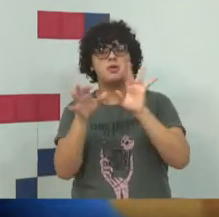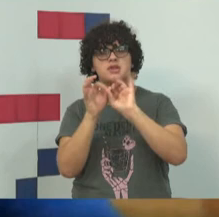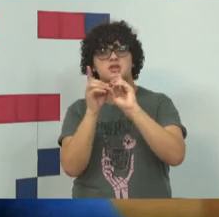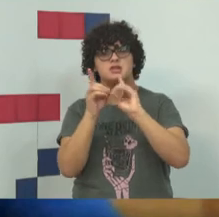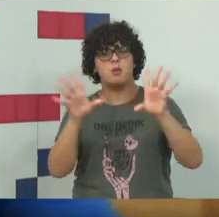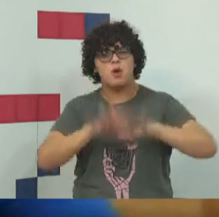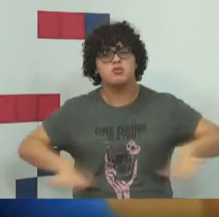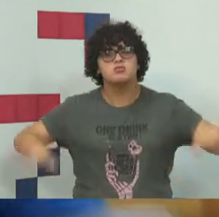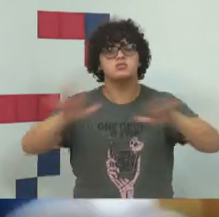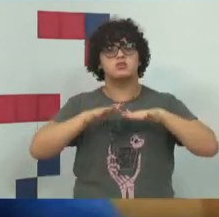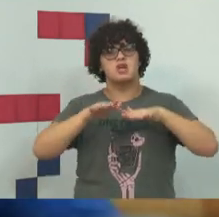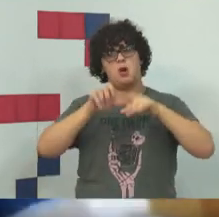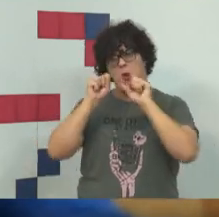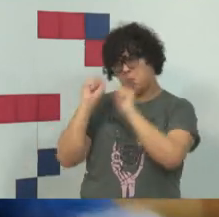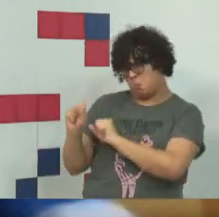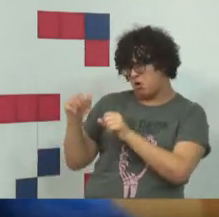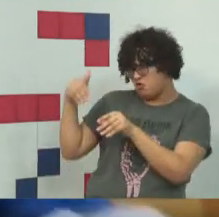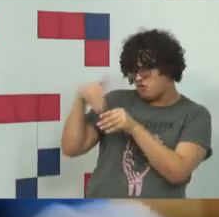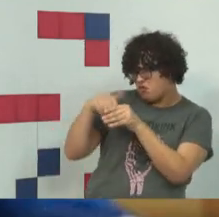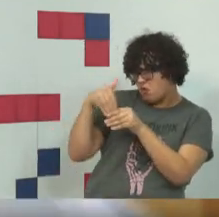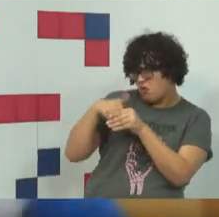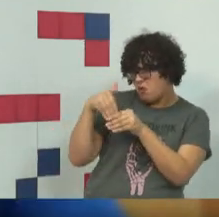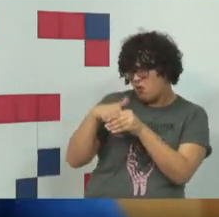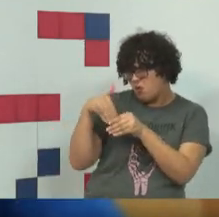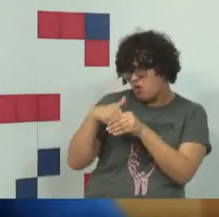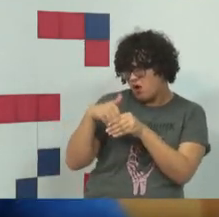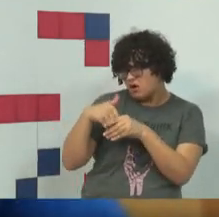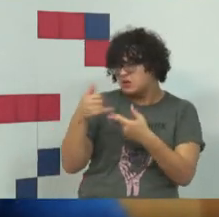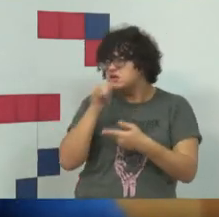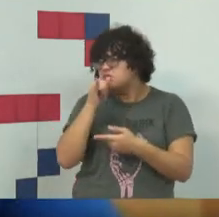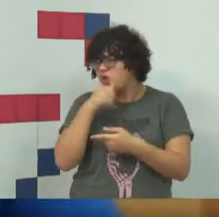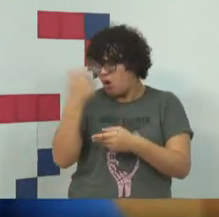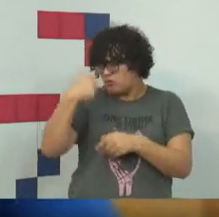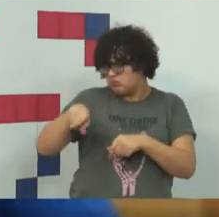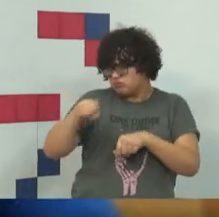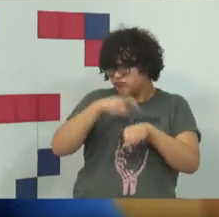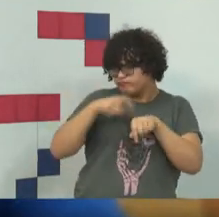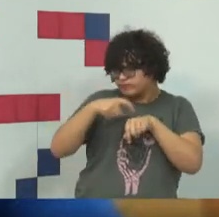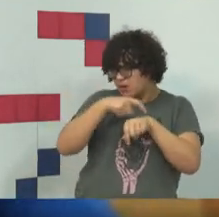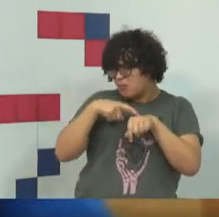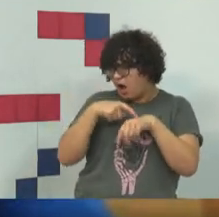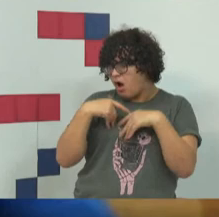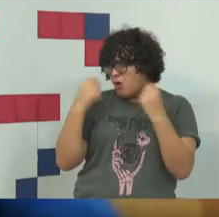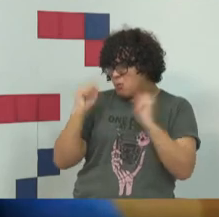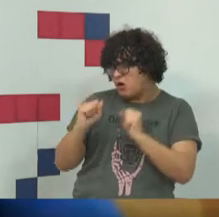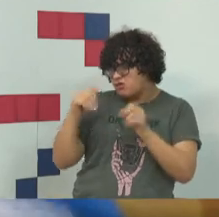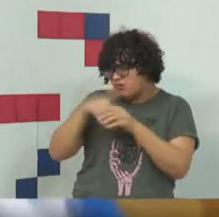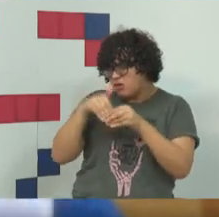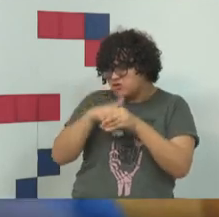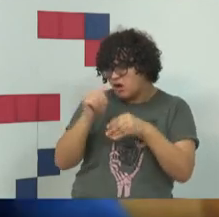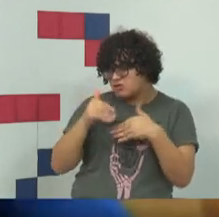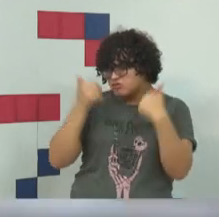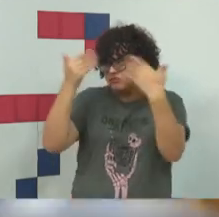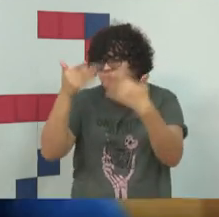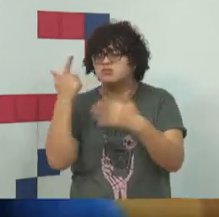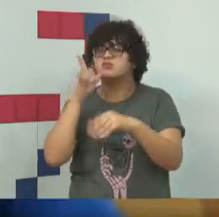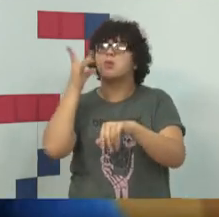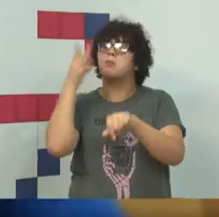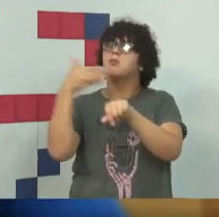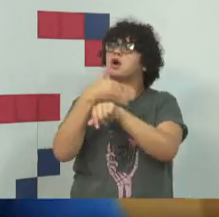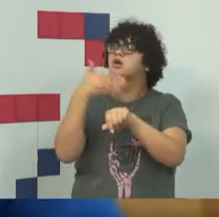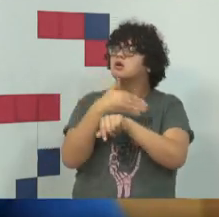Se eu posso votar, eu estou em Indaiatuba, se eu posso votar daqui de Indaiatuba, se eu posso participar